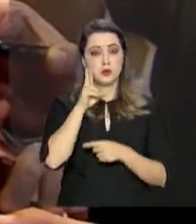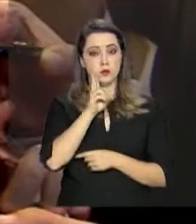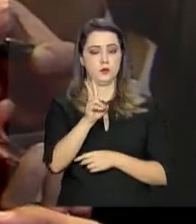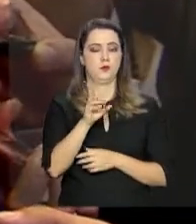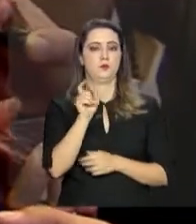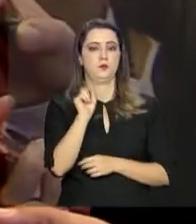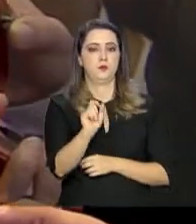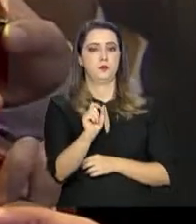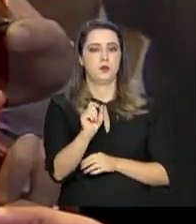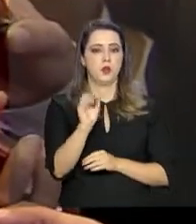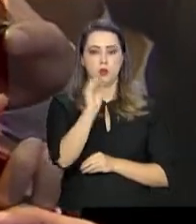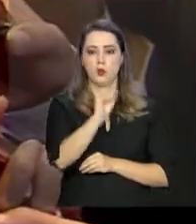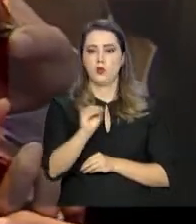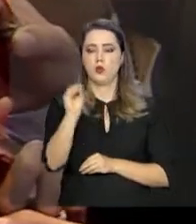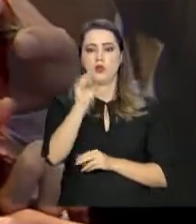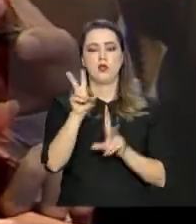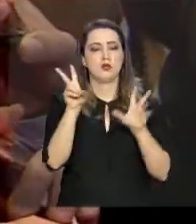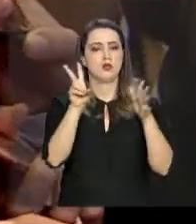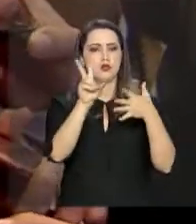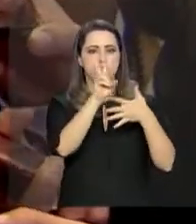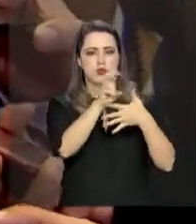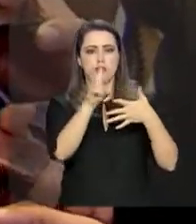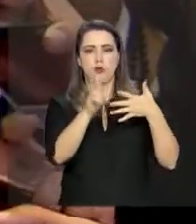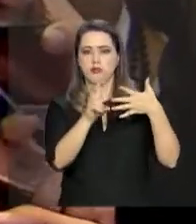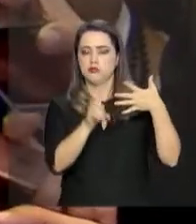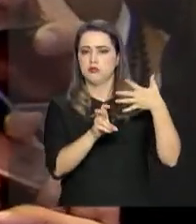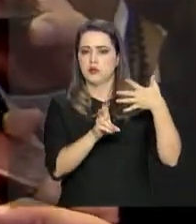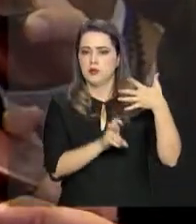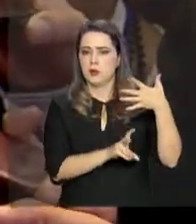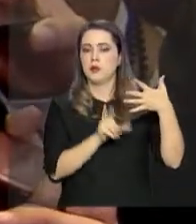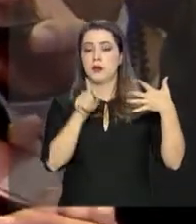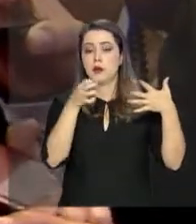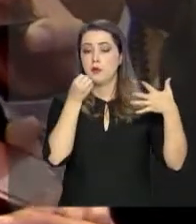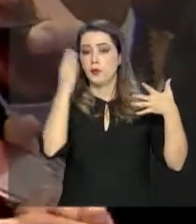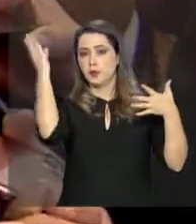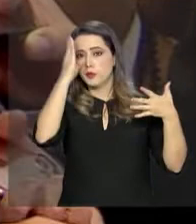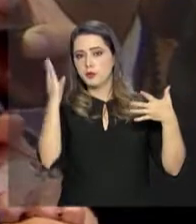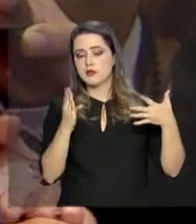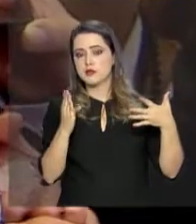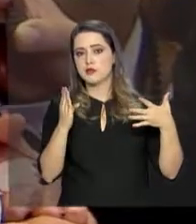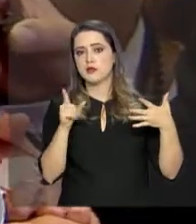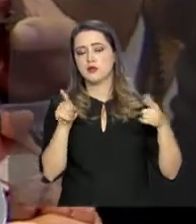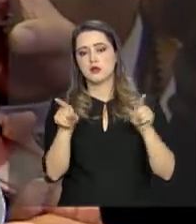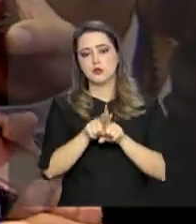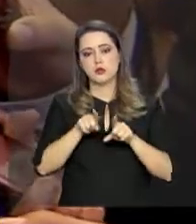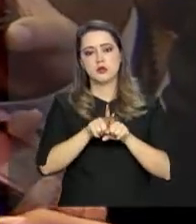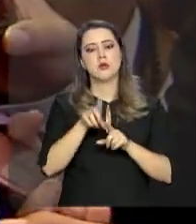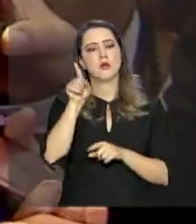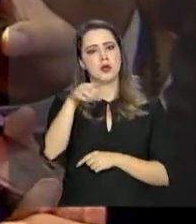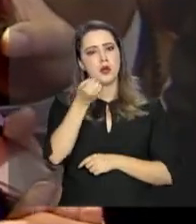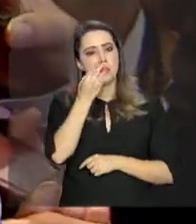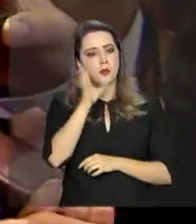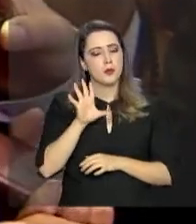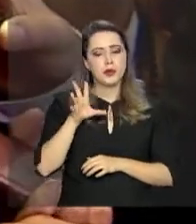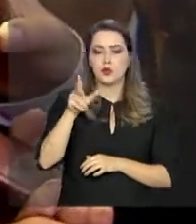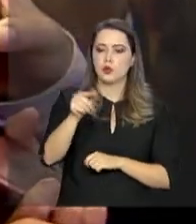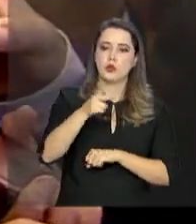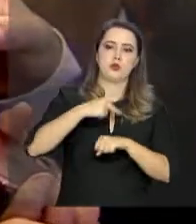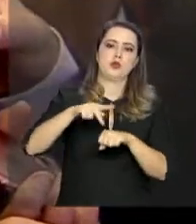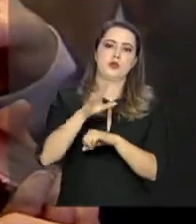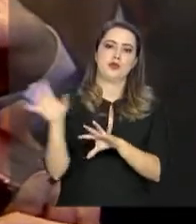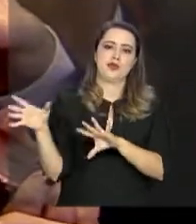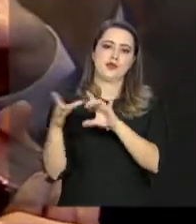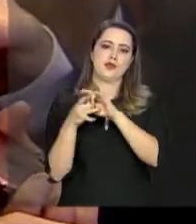foi o tratamento de temas que interessam ao Brasil, interessam aos países integrantes da CPLP,